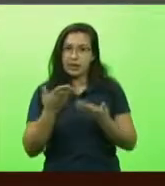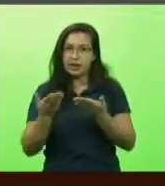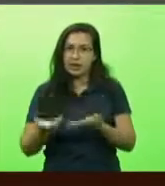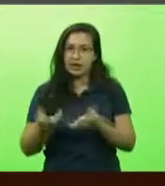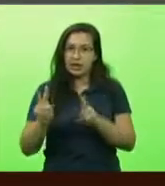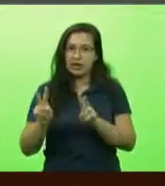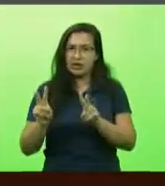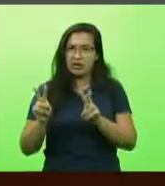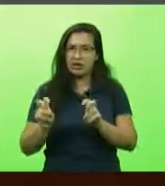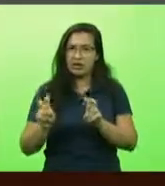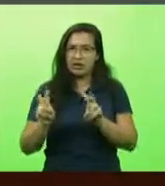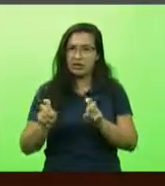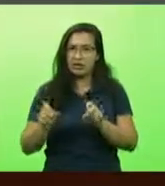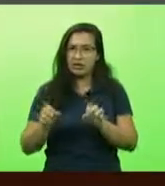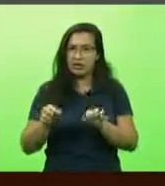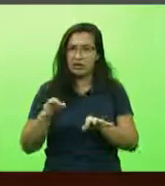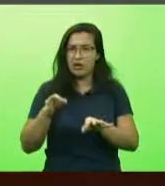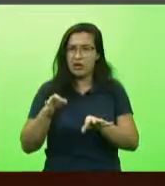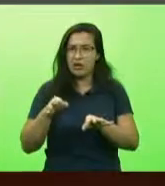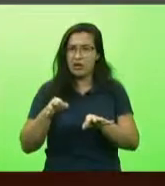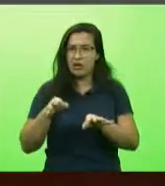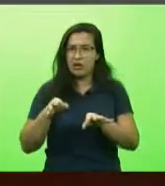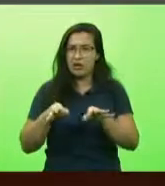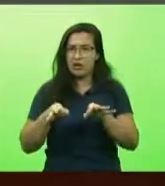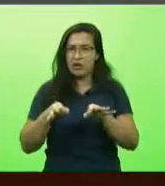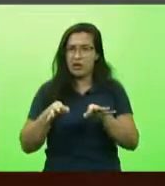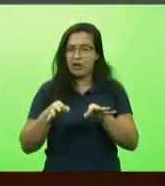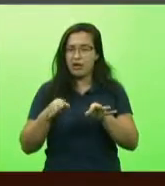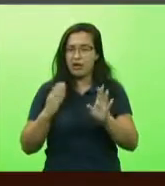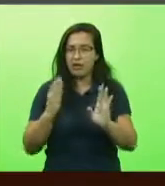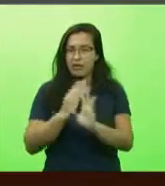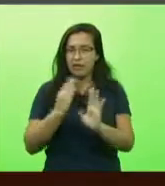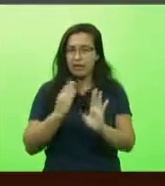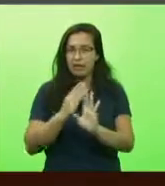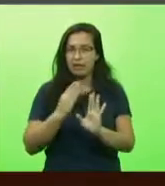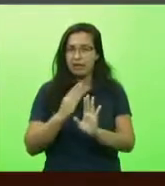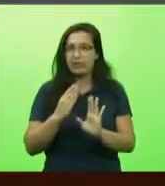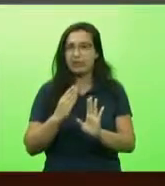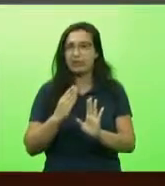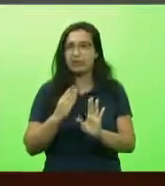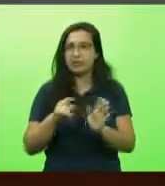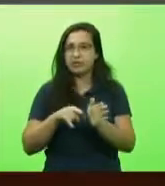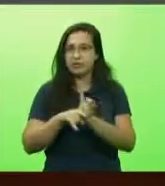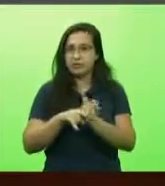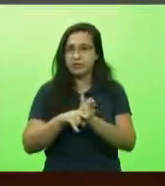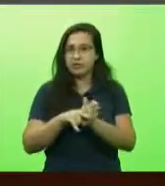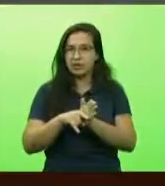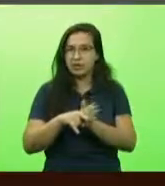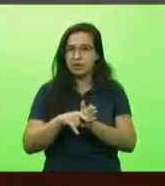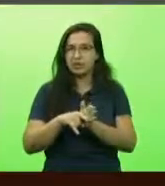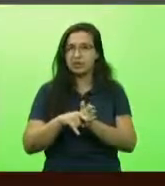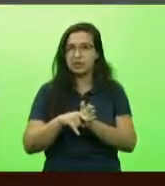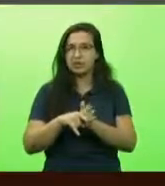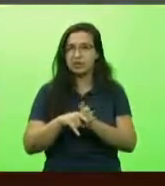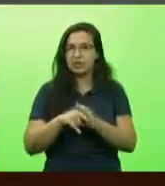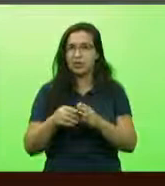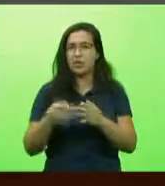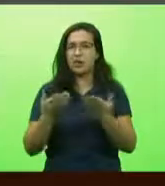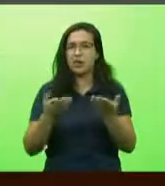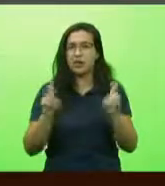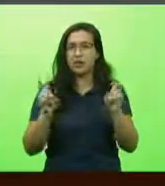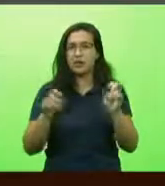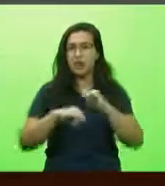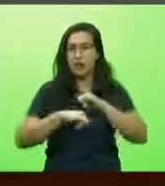investigação ou esperando documento de algo que já está sendo tão divulgado, que já foi tão comprovado,